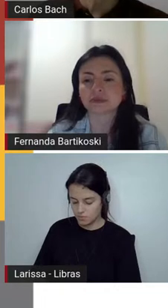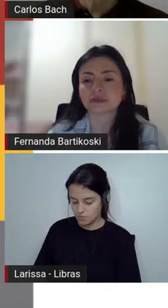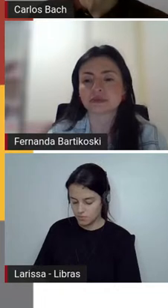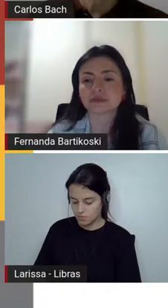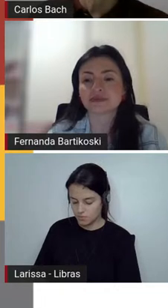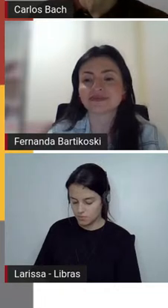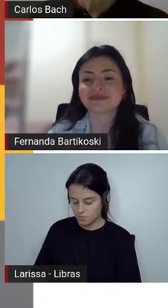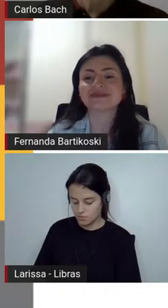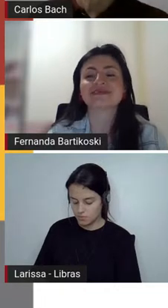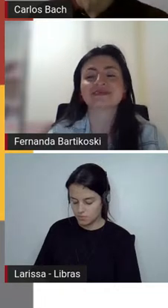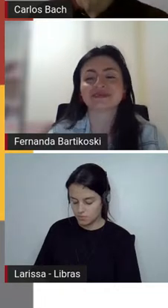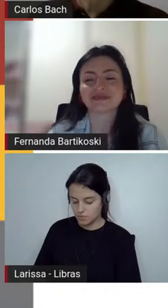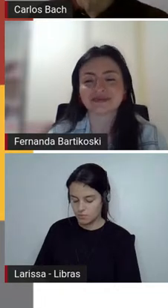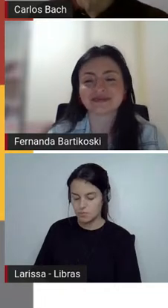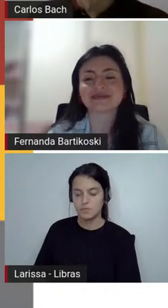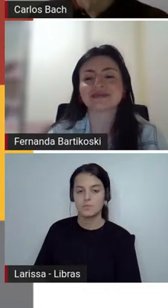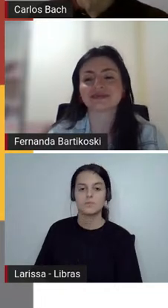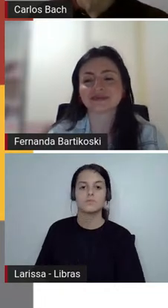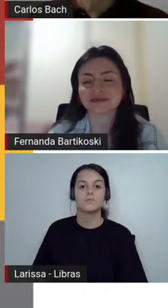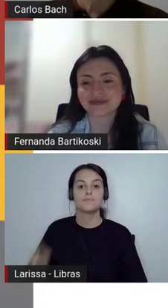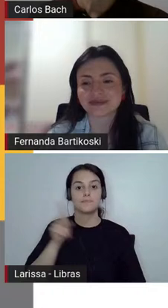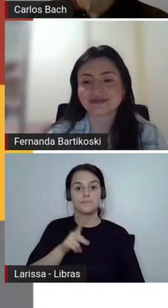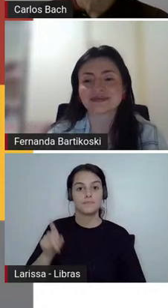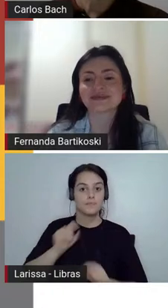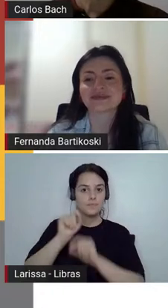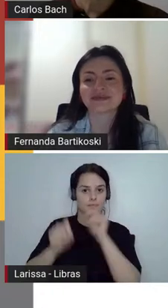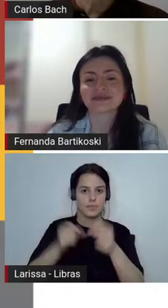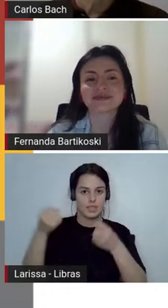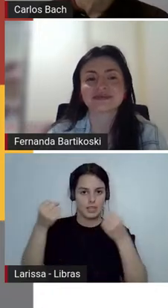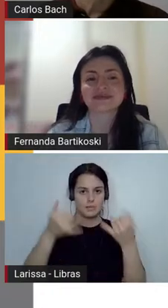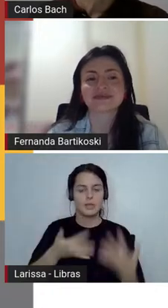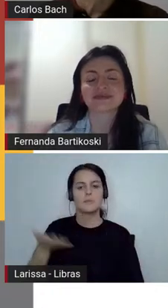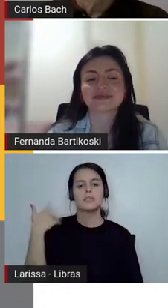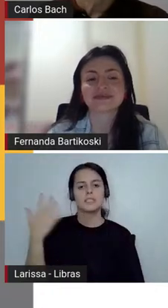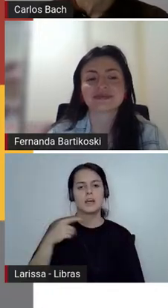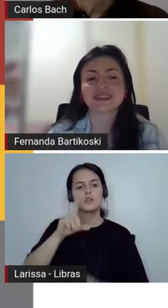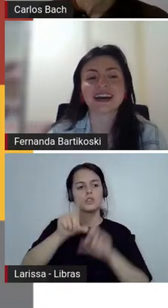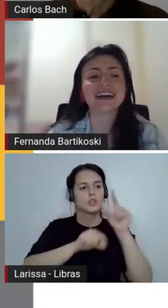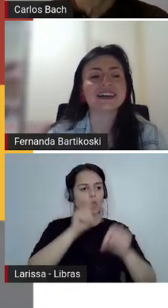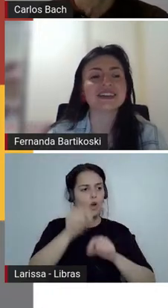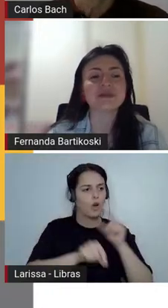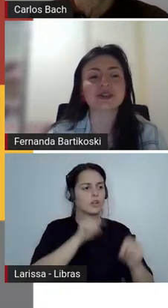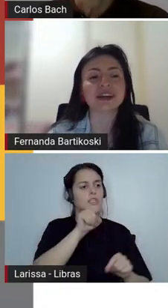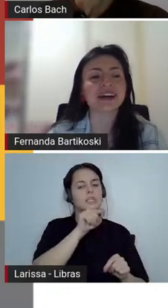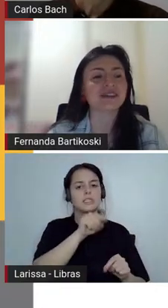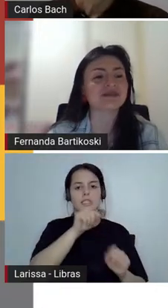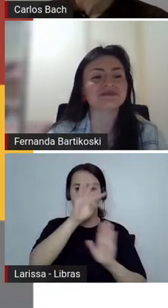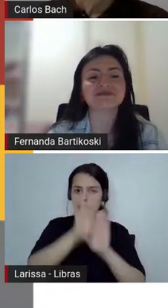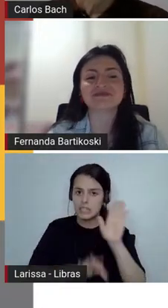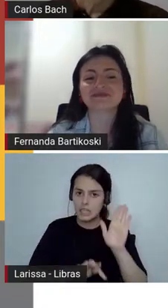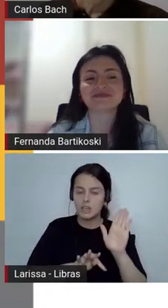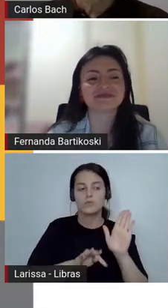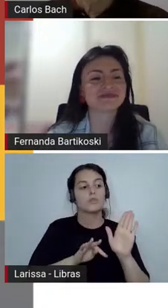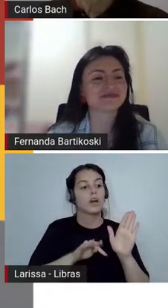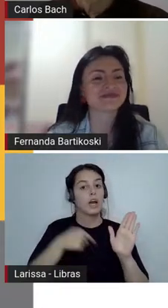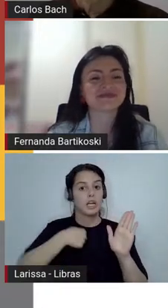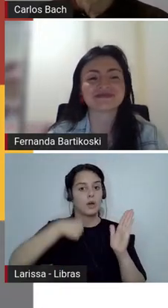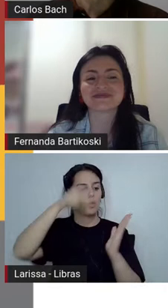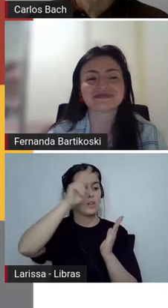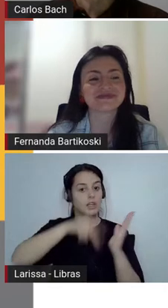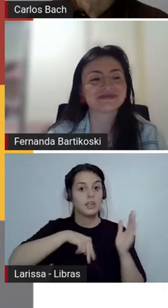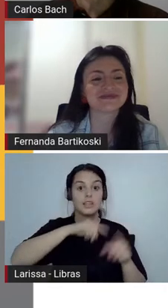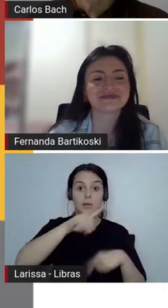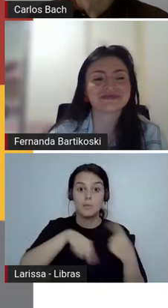e lia para os alunos. Com o tempo eles foram se oferecendo para escolher e ler para a turma. É isso. é muito legal. Nossa,